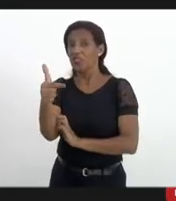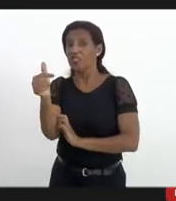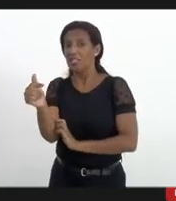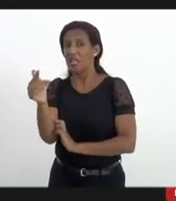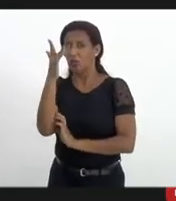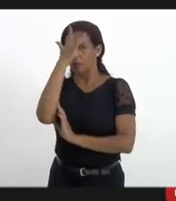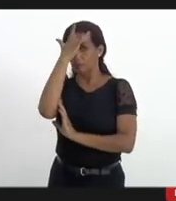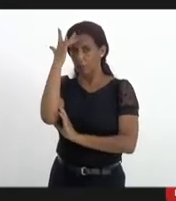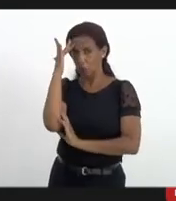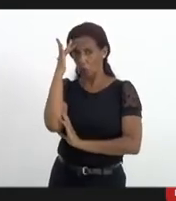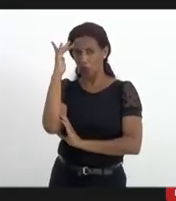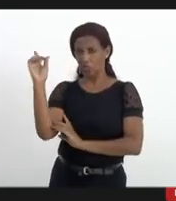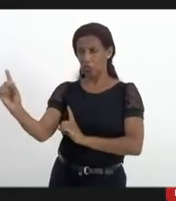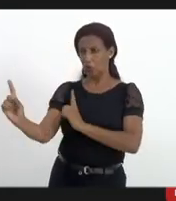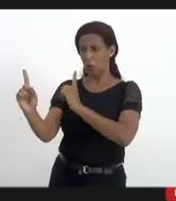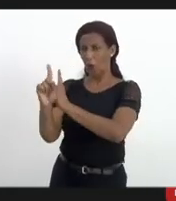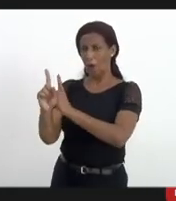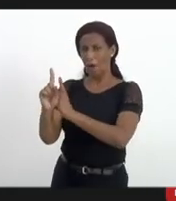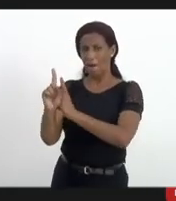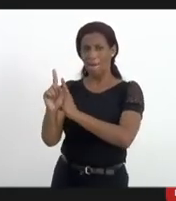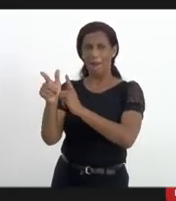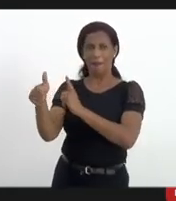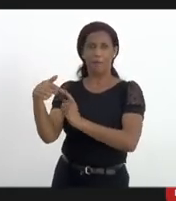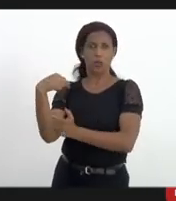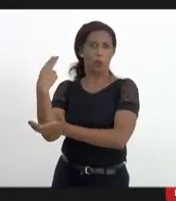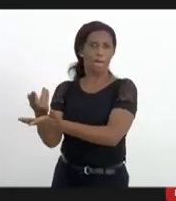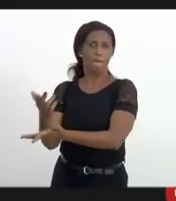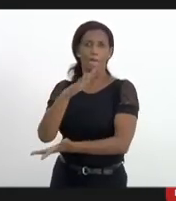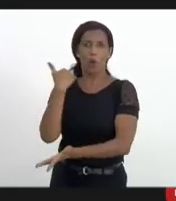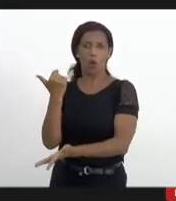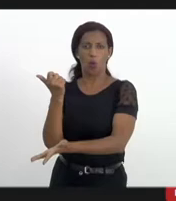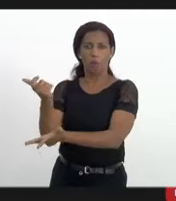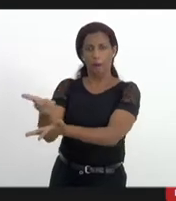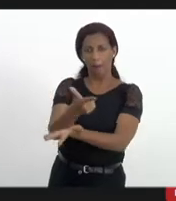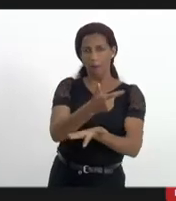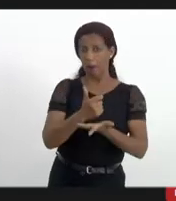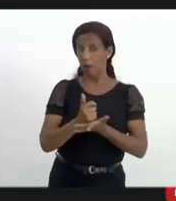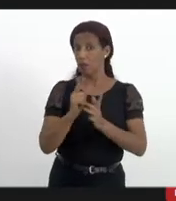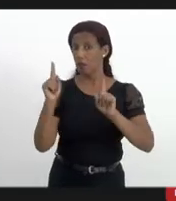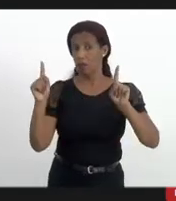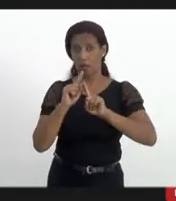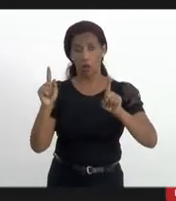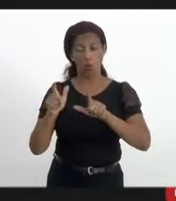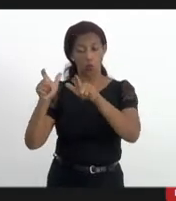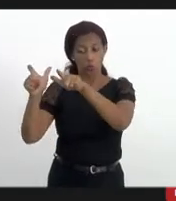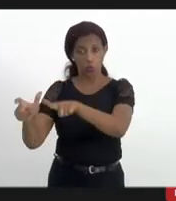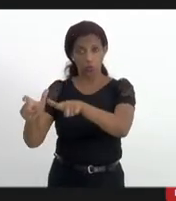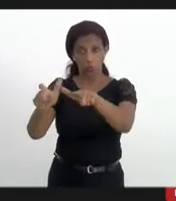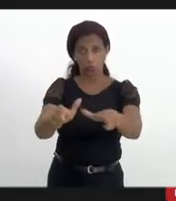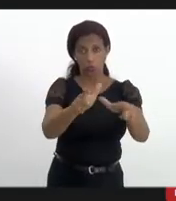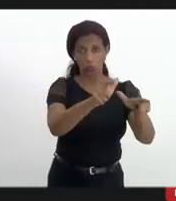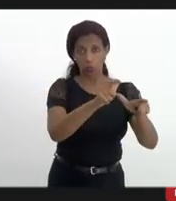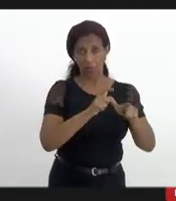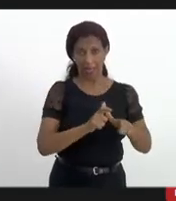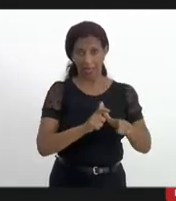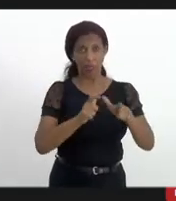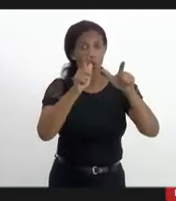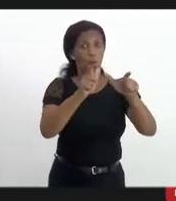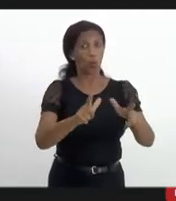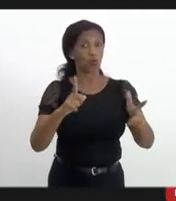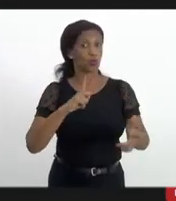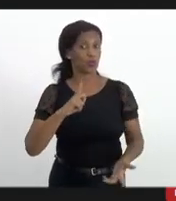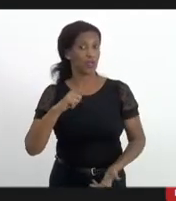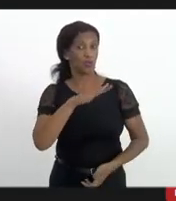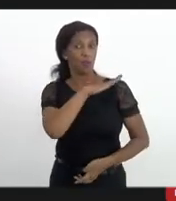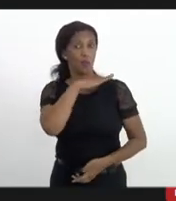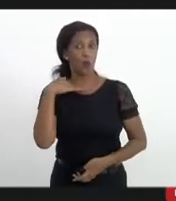27 pessoas foram mortas. Isso não aconteceu. os locais em que houve o confronto com o resultado morte, salvo